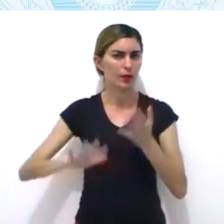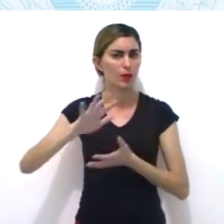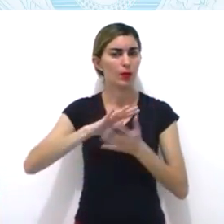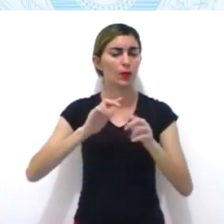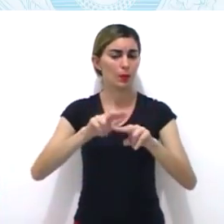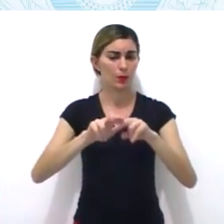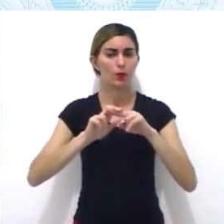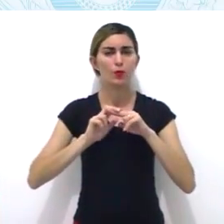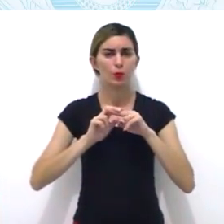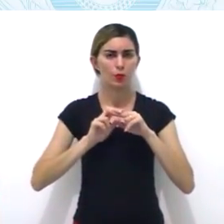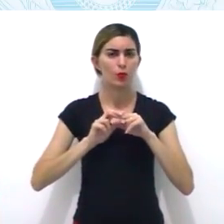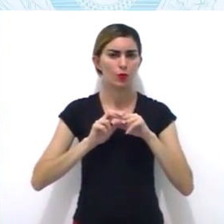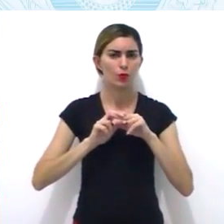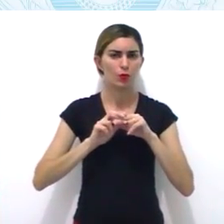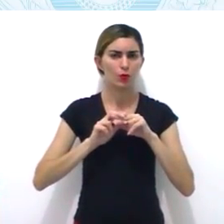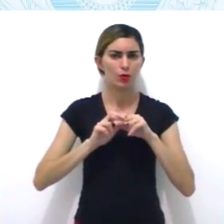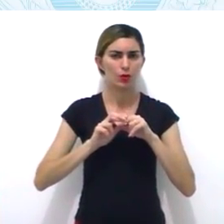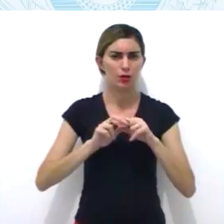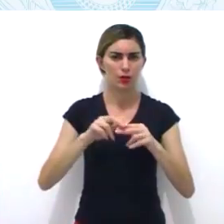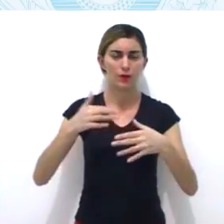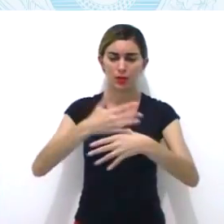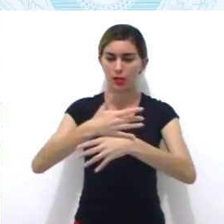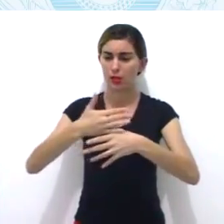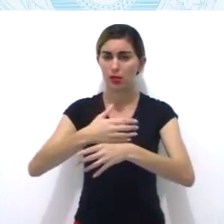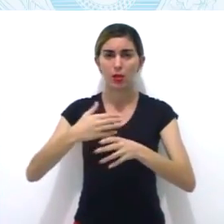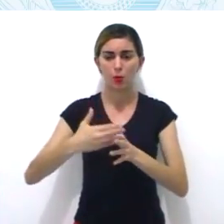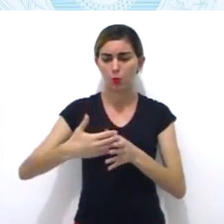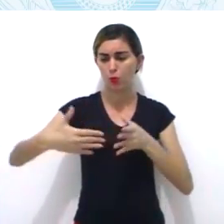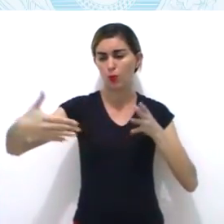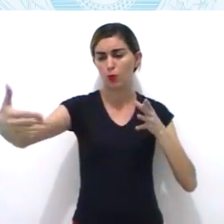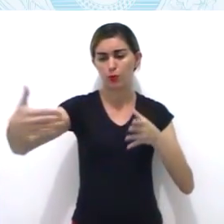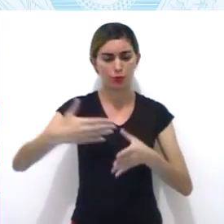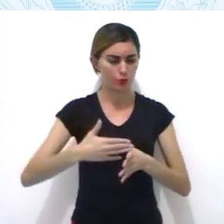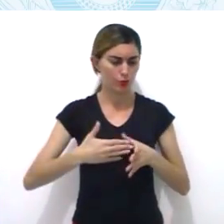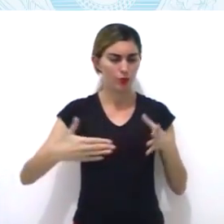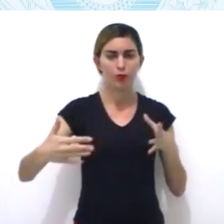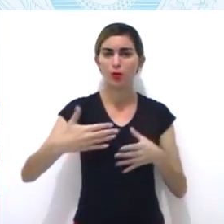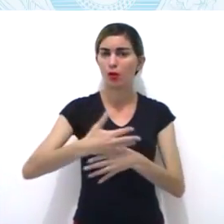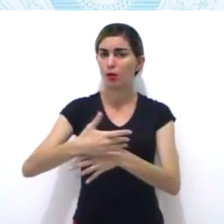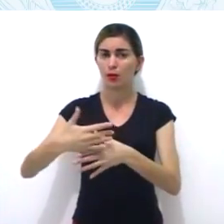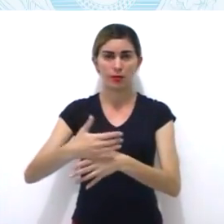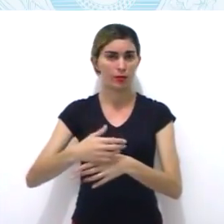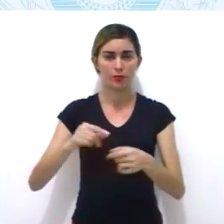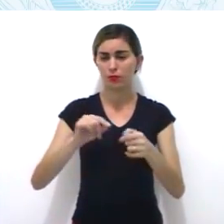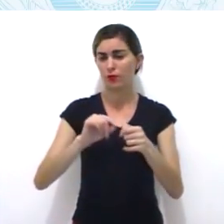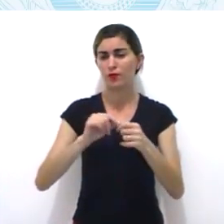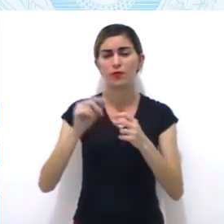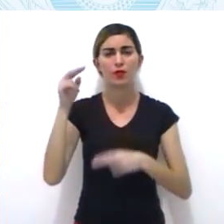o rompimento com a metrópole, isto é, não era